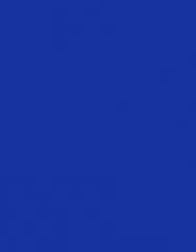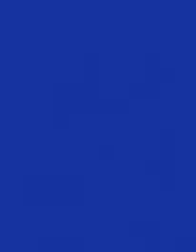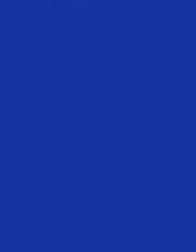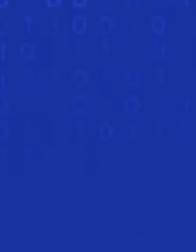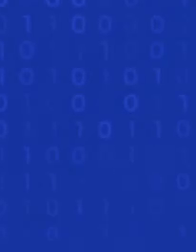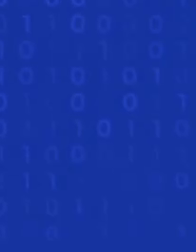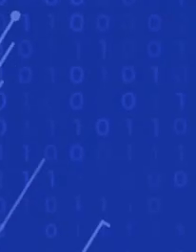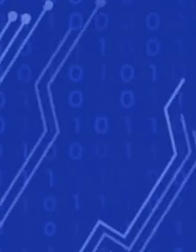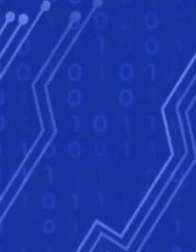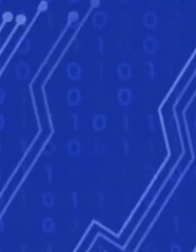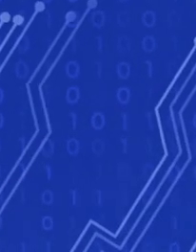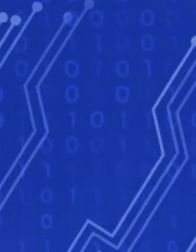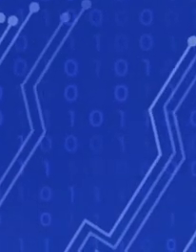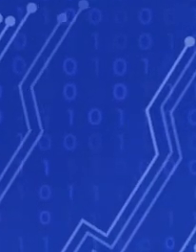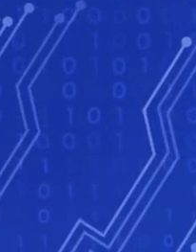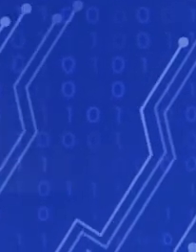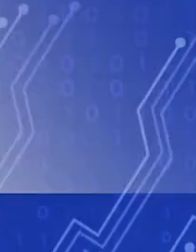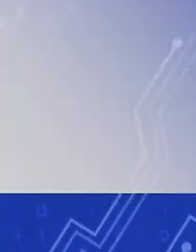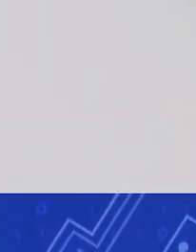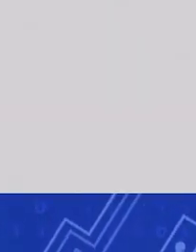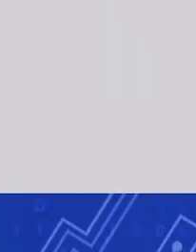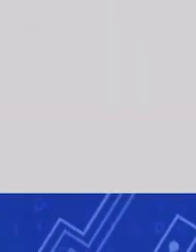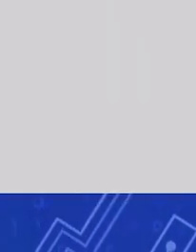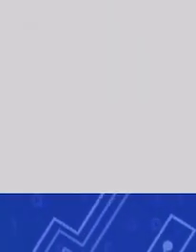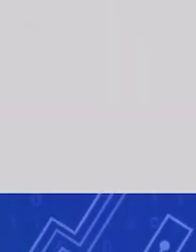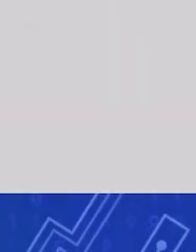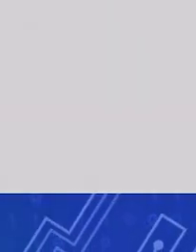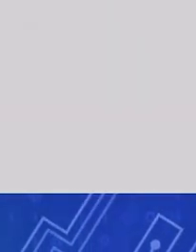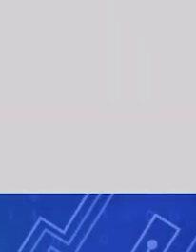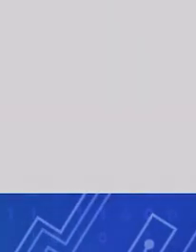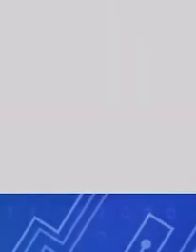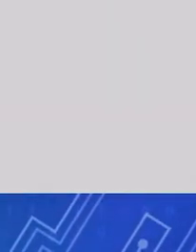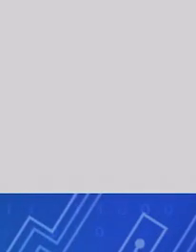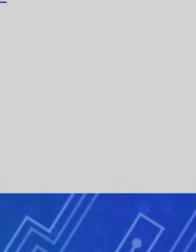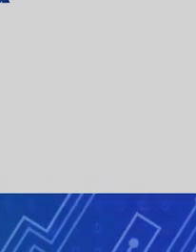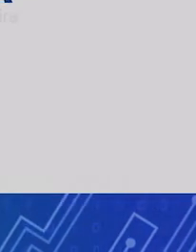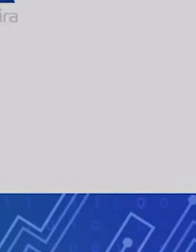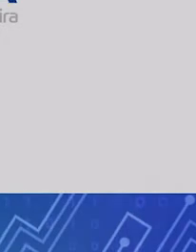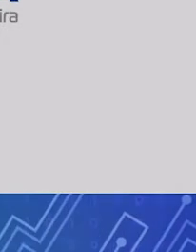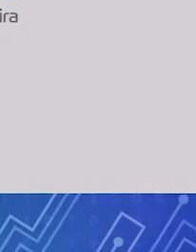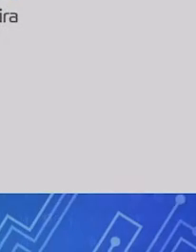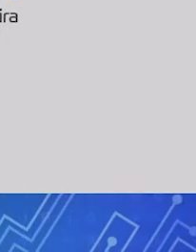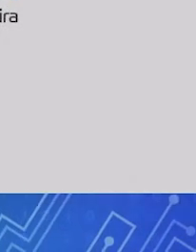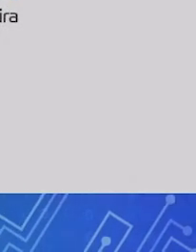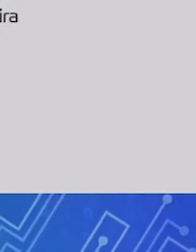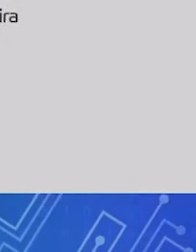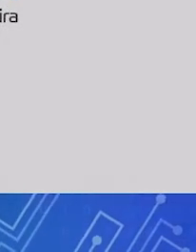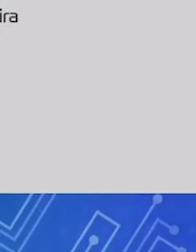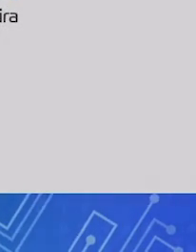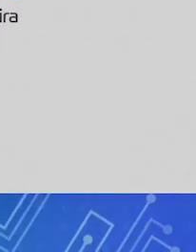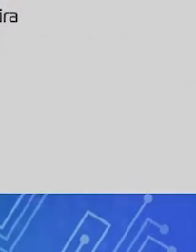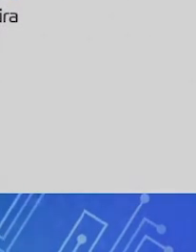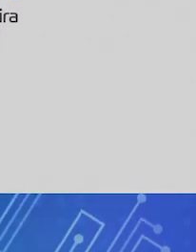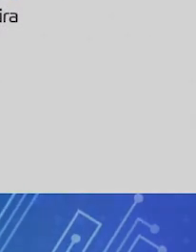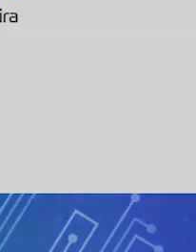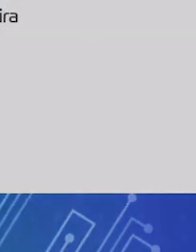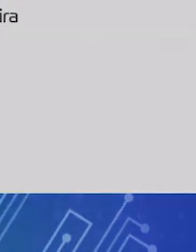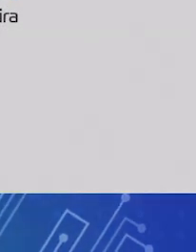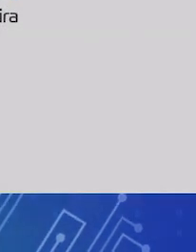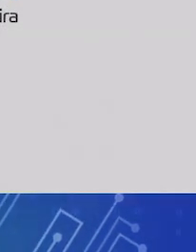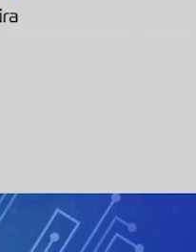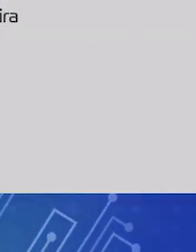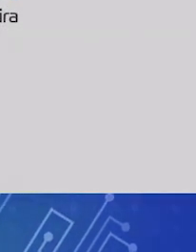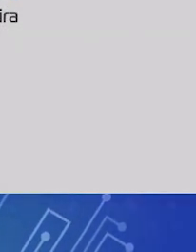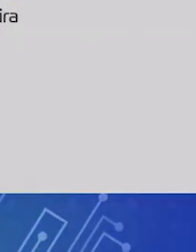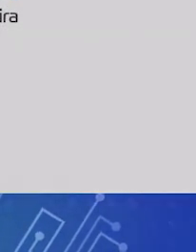Linhas e números sobre fundo azul. Fiocruz na 17ª Semana Nacional de Ciência e Tecnologia. Inteligência